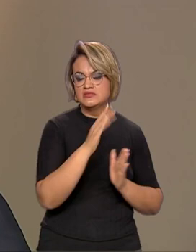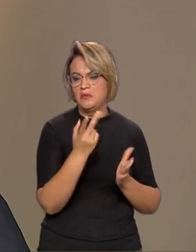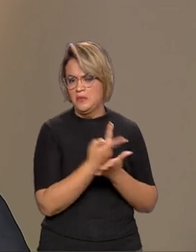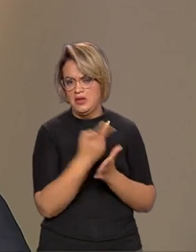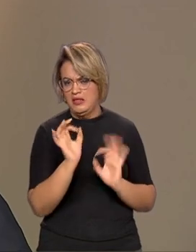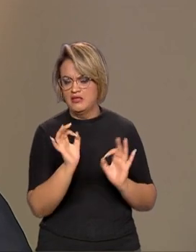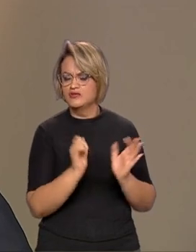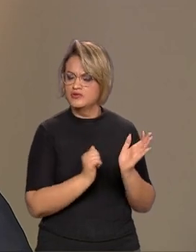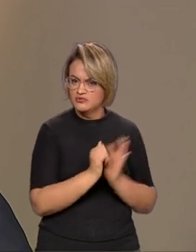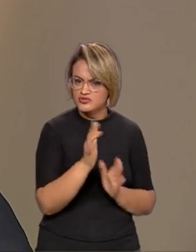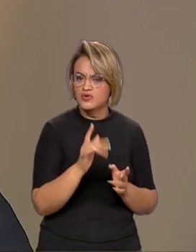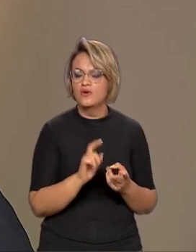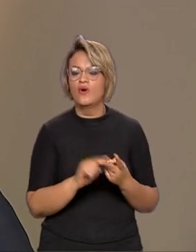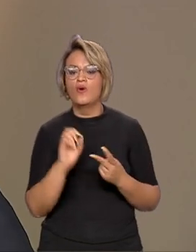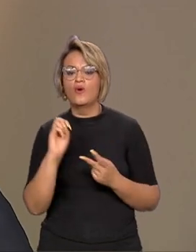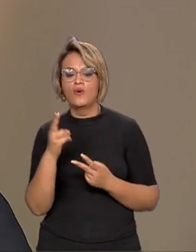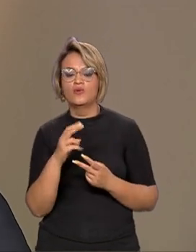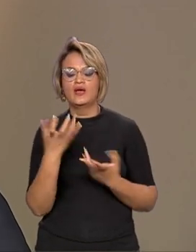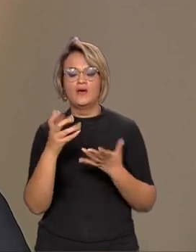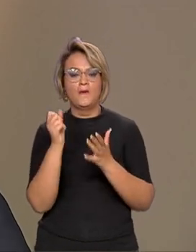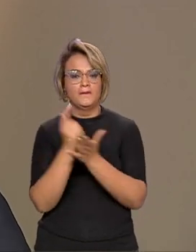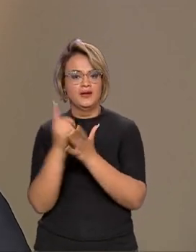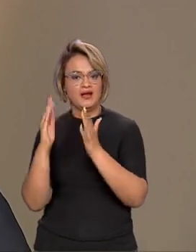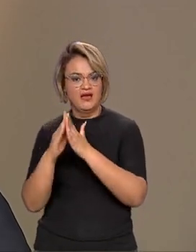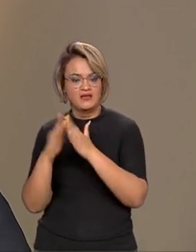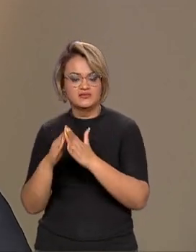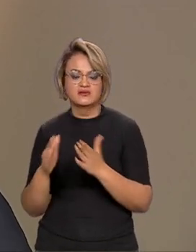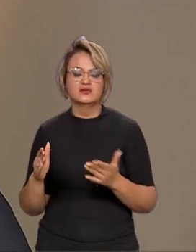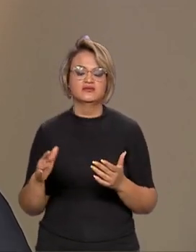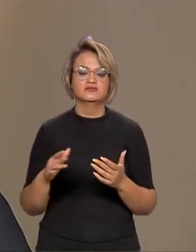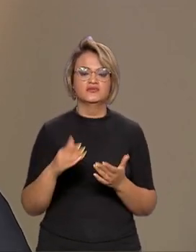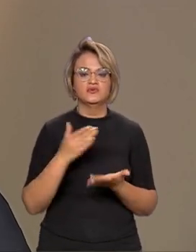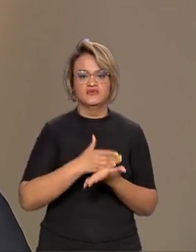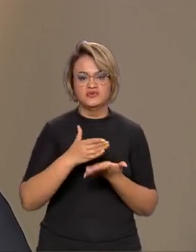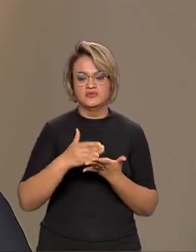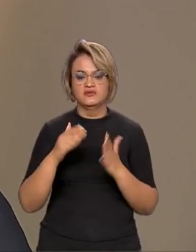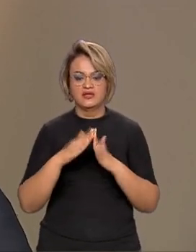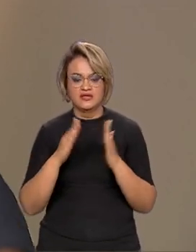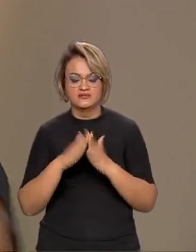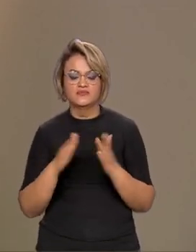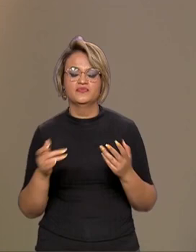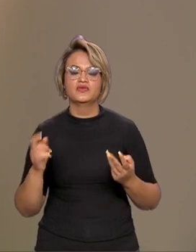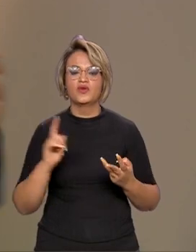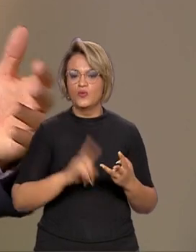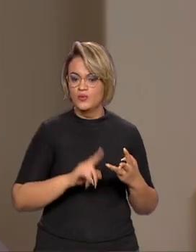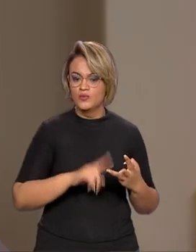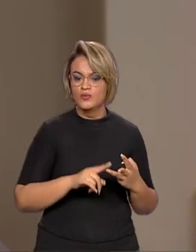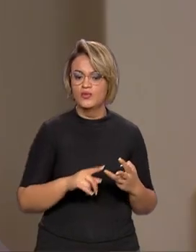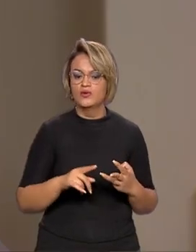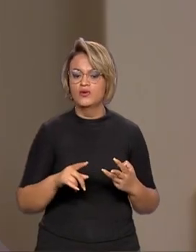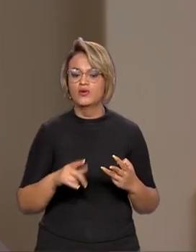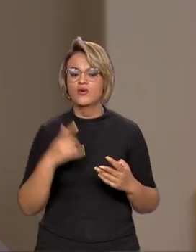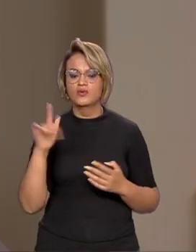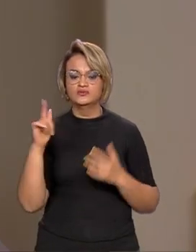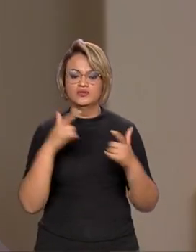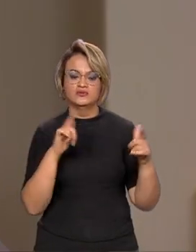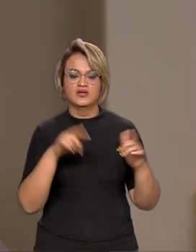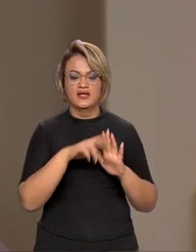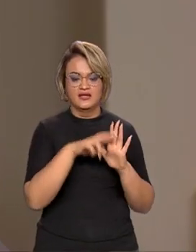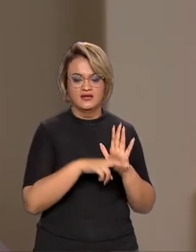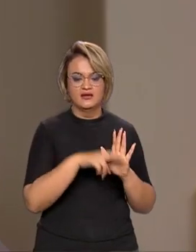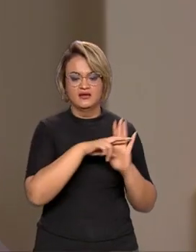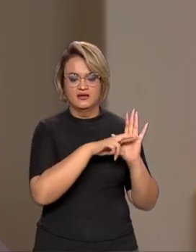em caso de uma compra de uma casa própria, no financiamento de uma casa própria, ou nas outras, nas demais regras